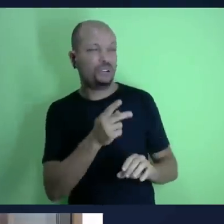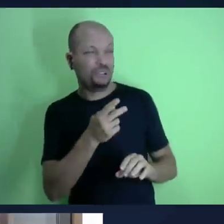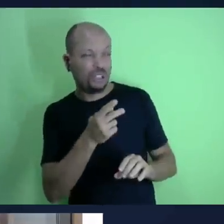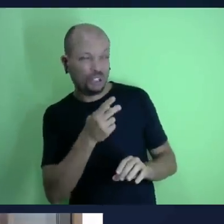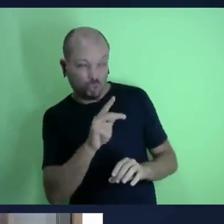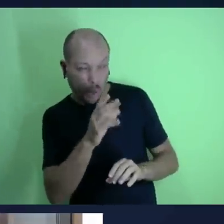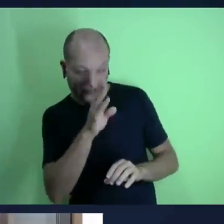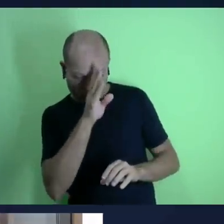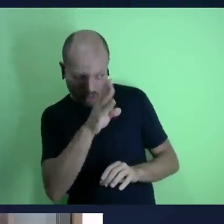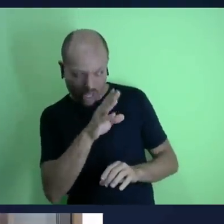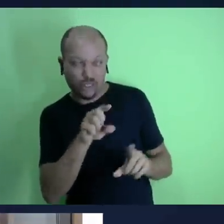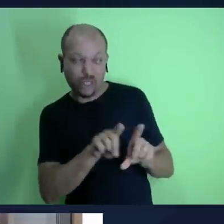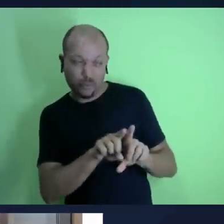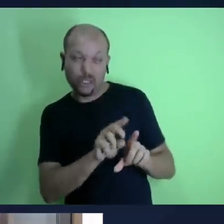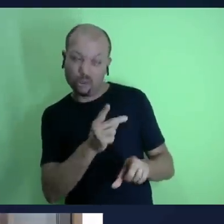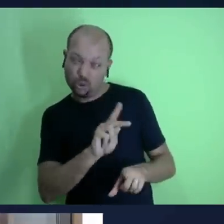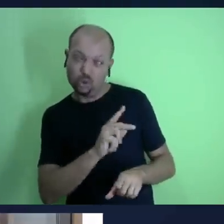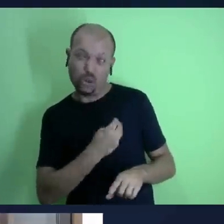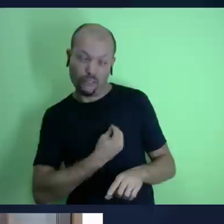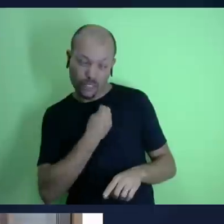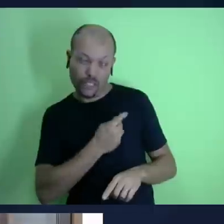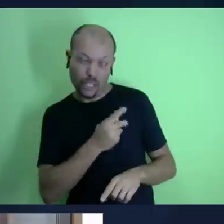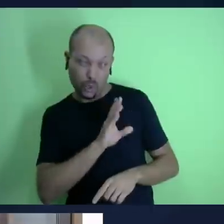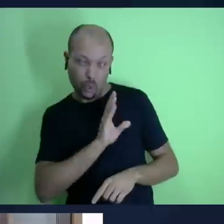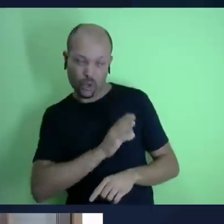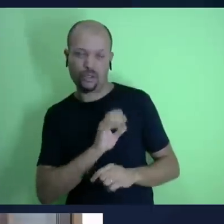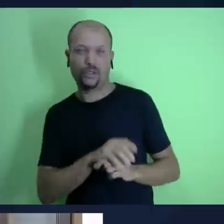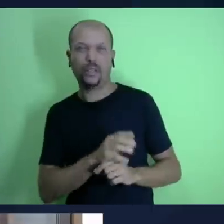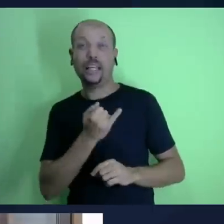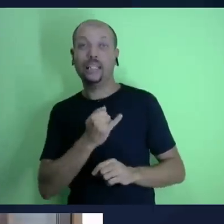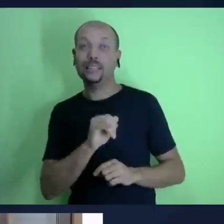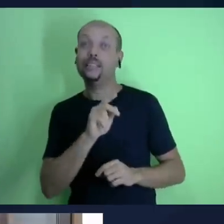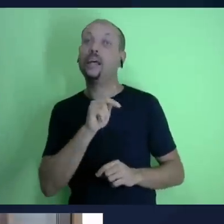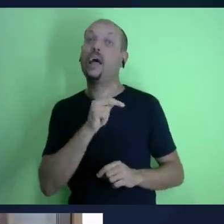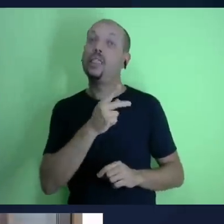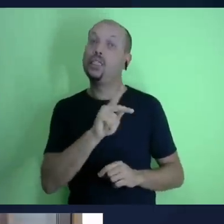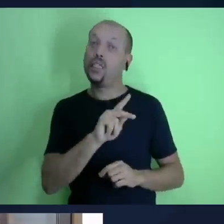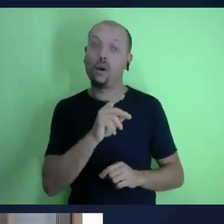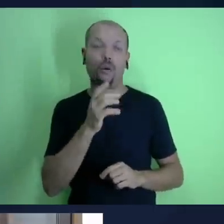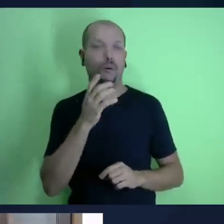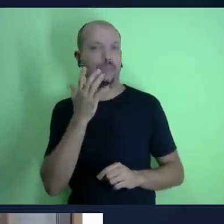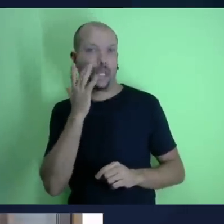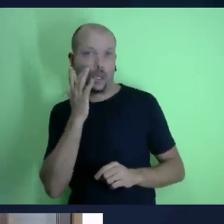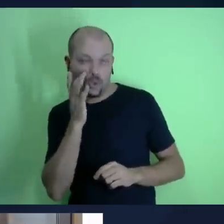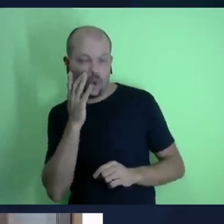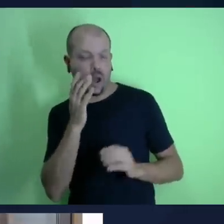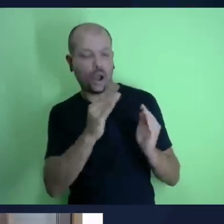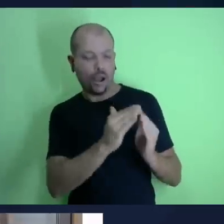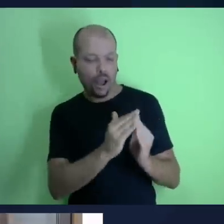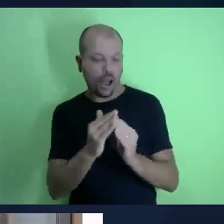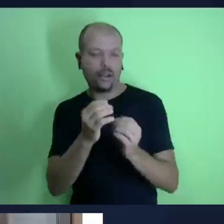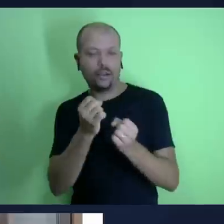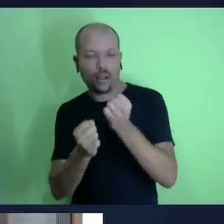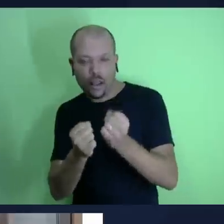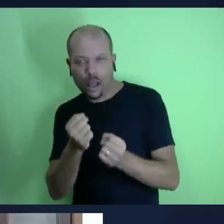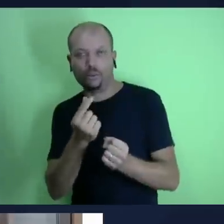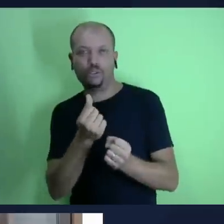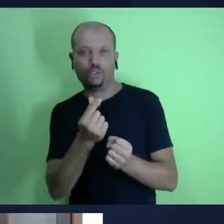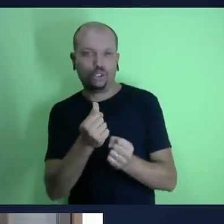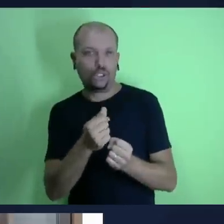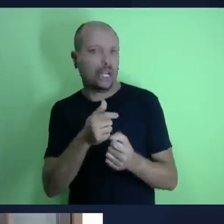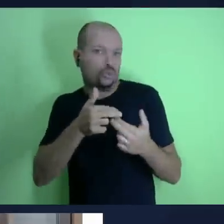as viagens e tal o seu coração vai estar ali né e você não vai ter espaço né